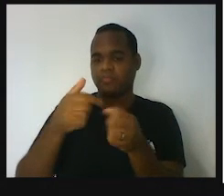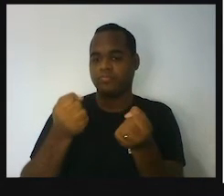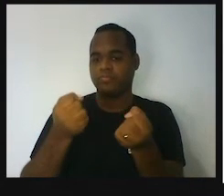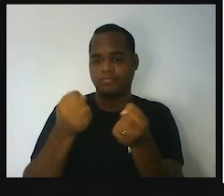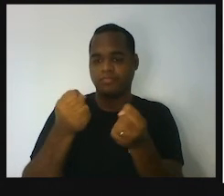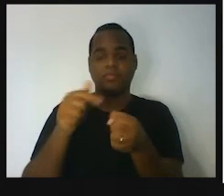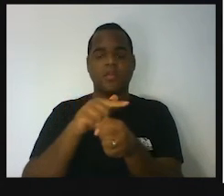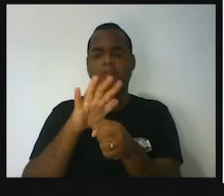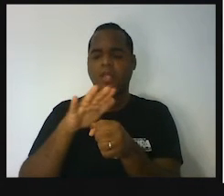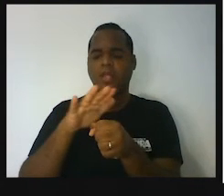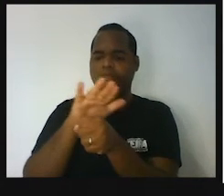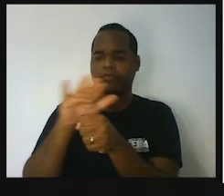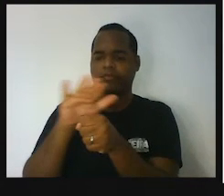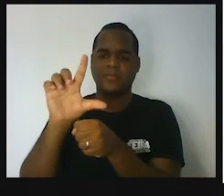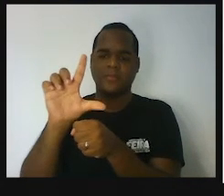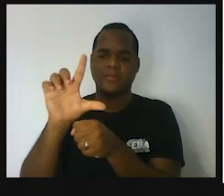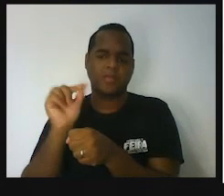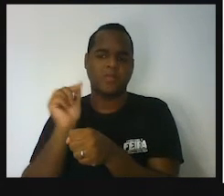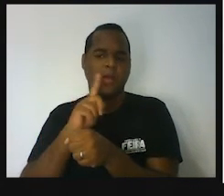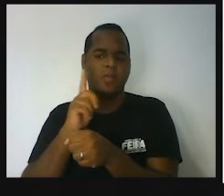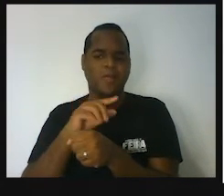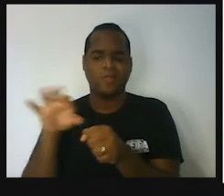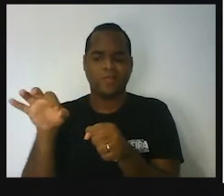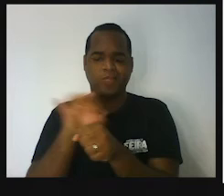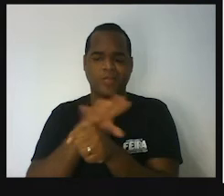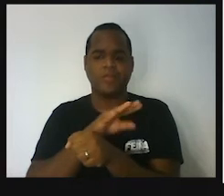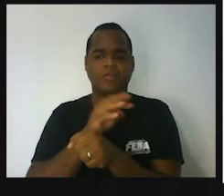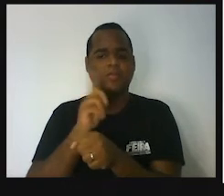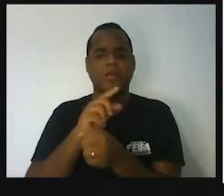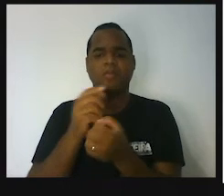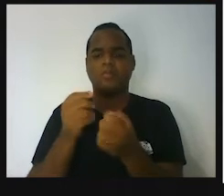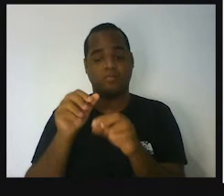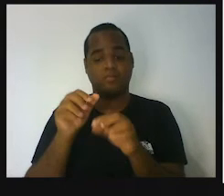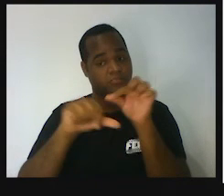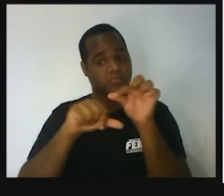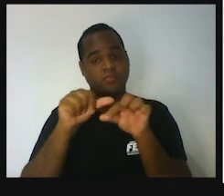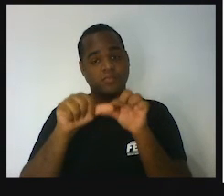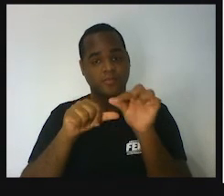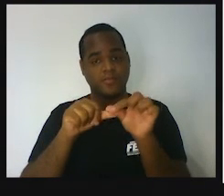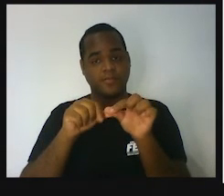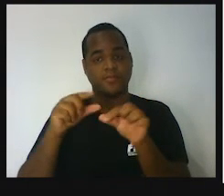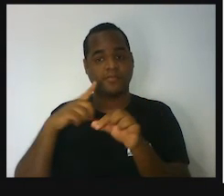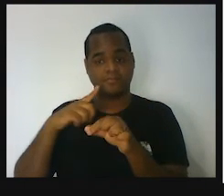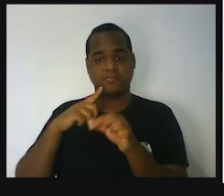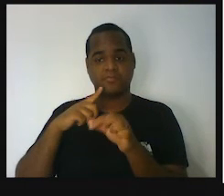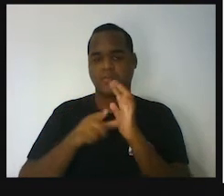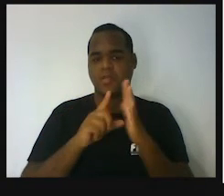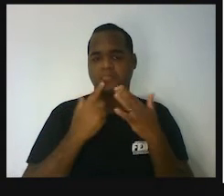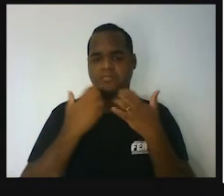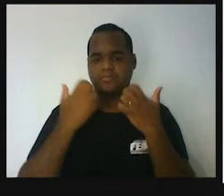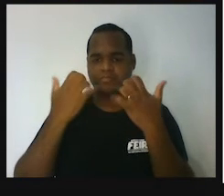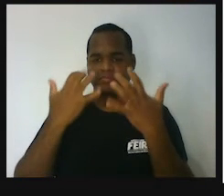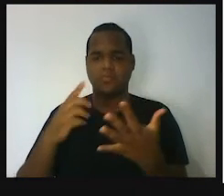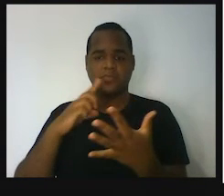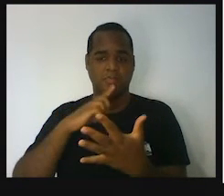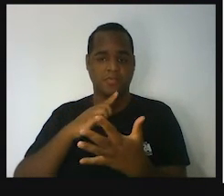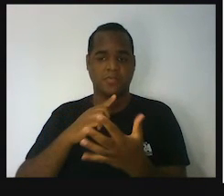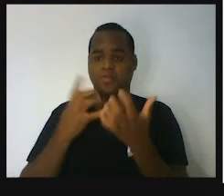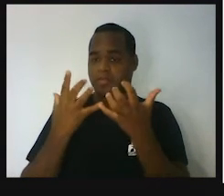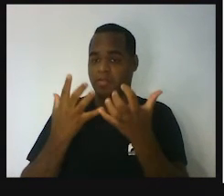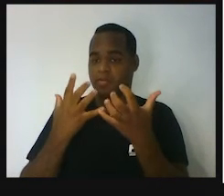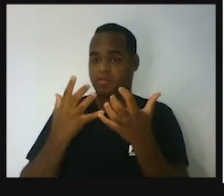capacidade total do tanque do veículo mudou. Na aula anterior, a gente só queria a expressão